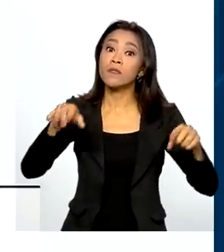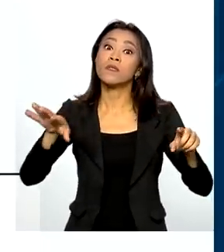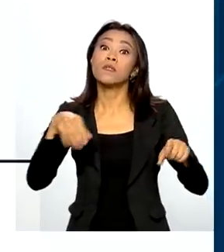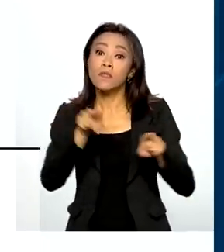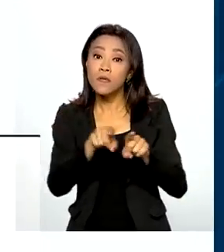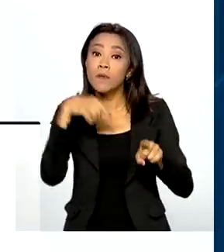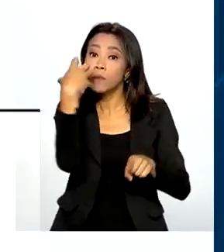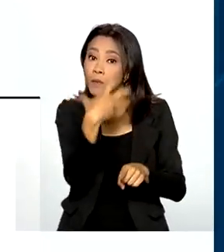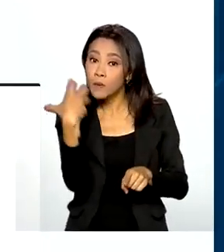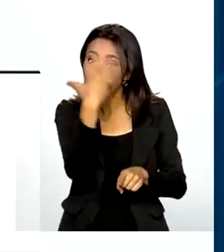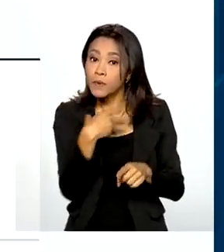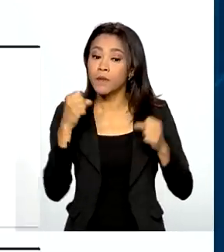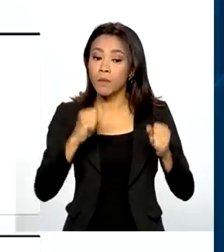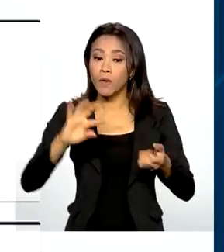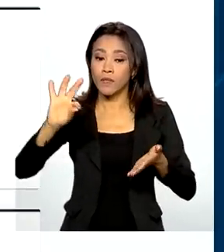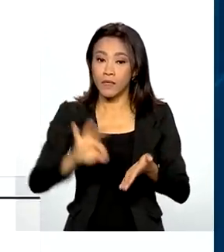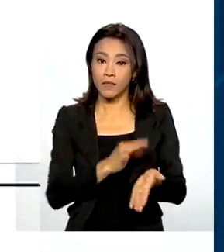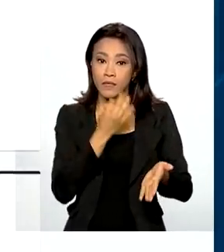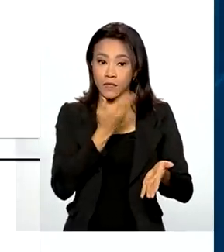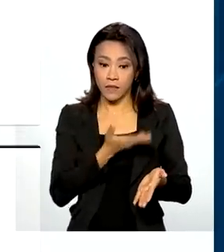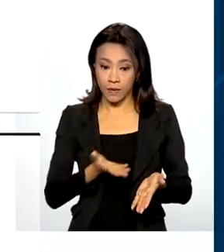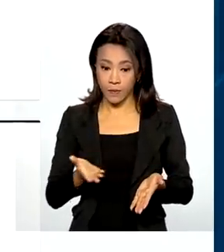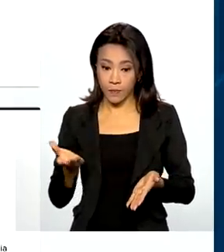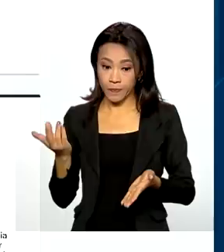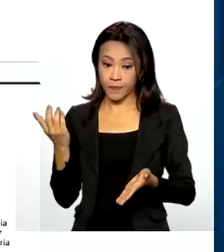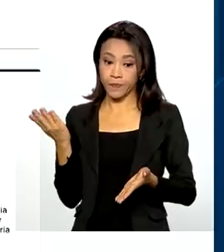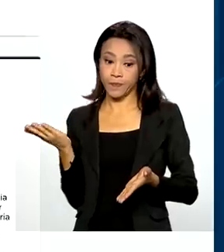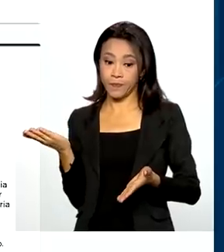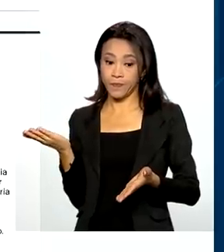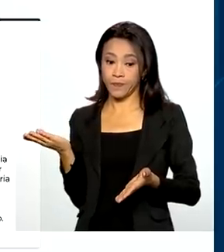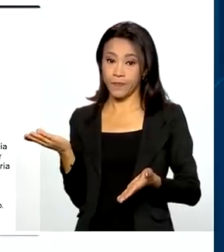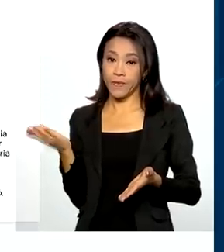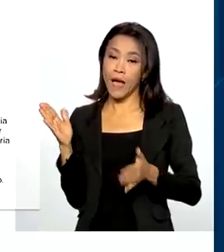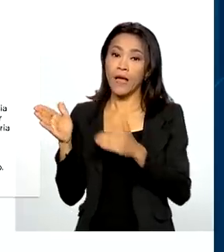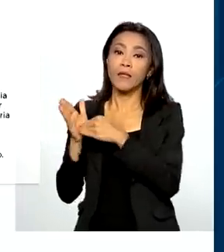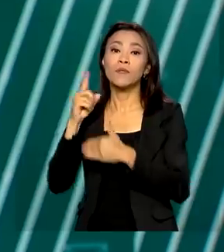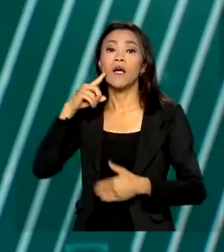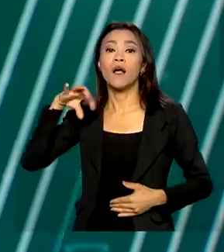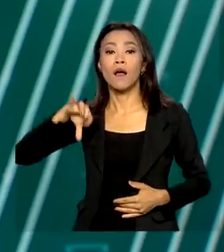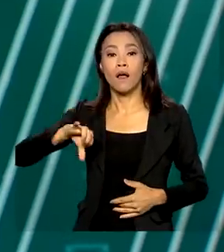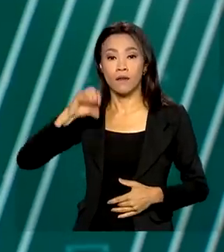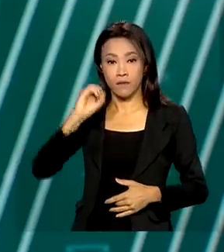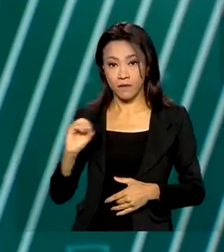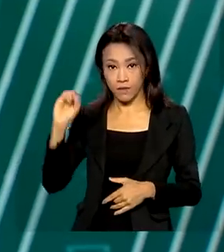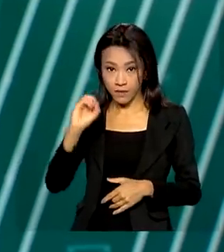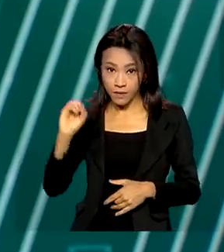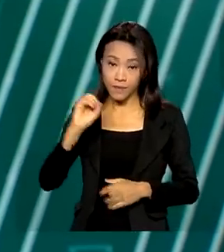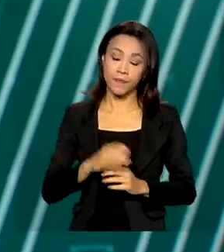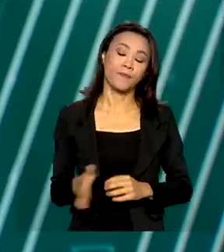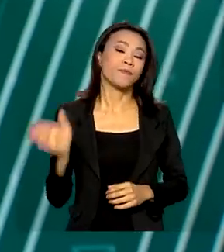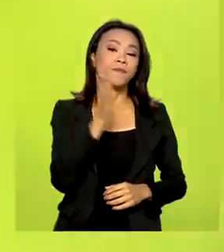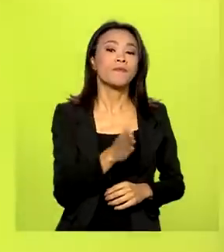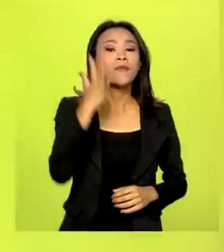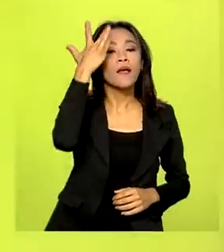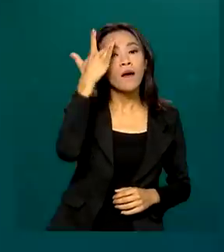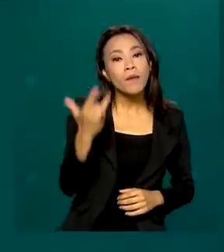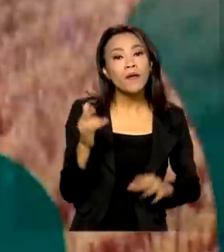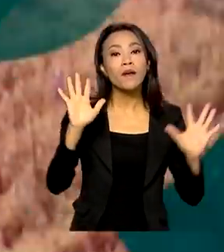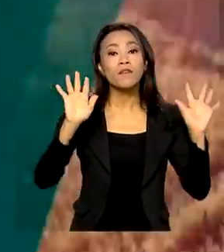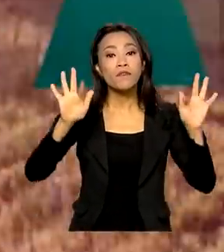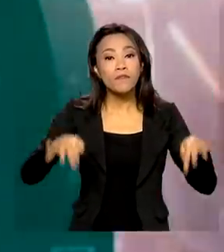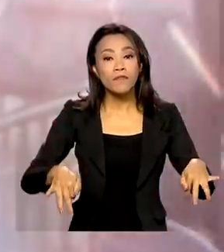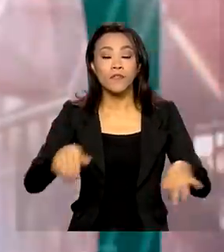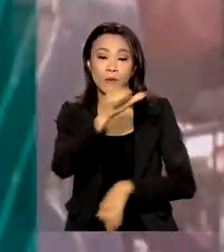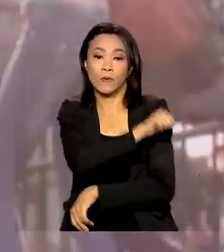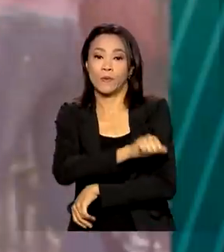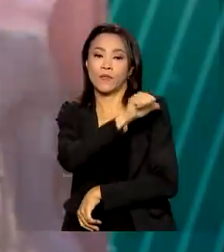pelo site olimpiadabrasil.org e vão até o dia 9 de outubro. Termina amanhã no Rio de Janeiro o segundo